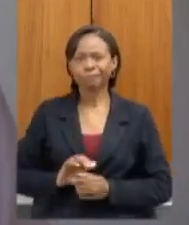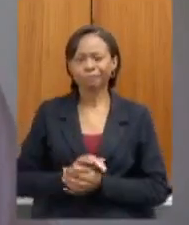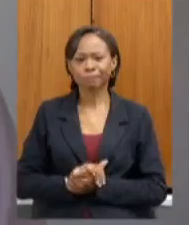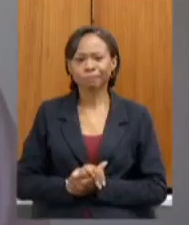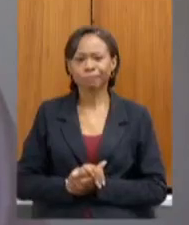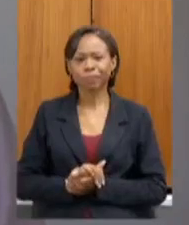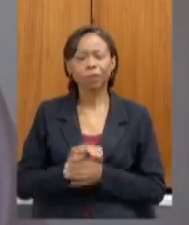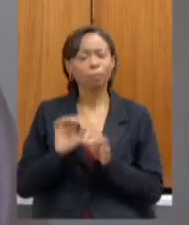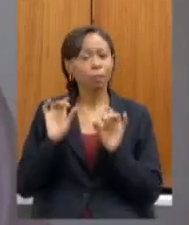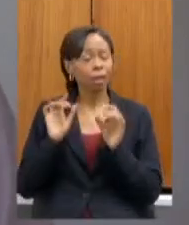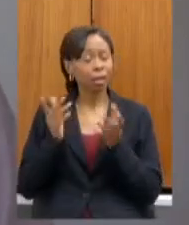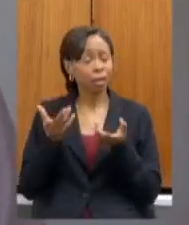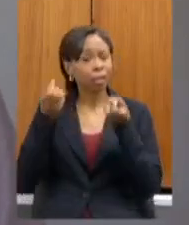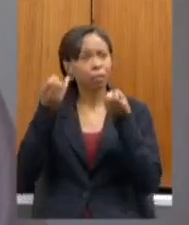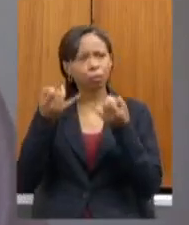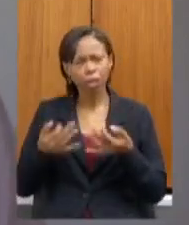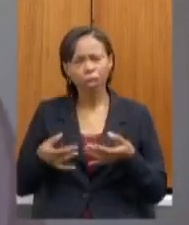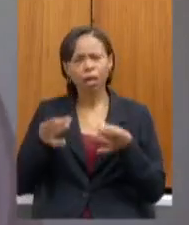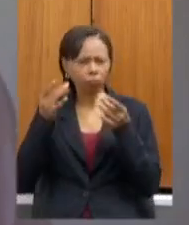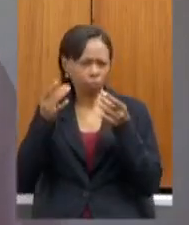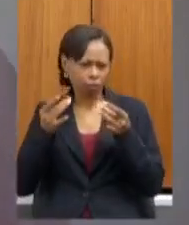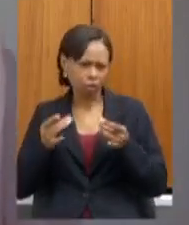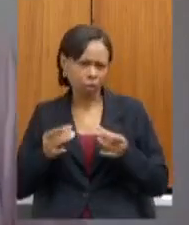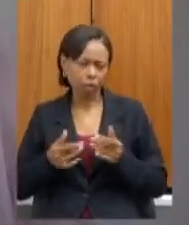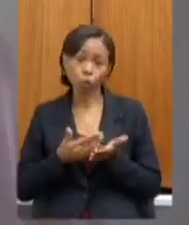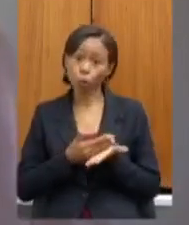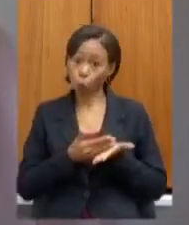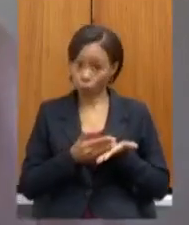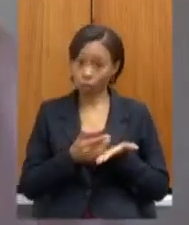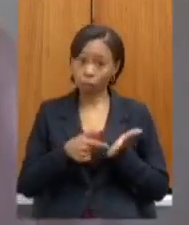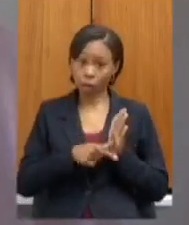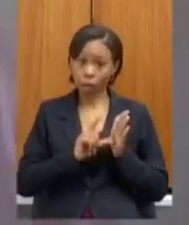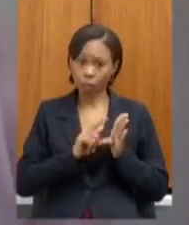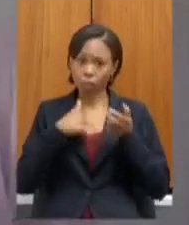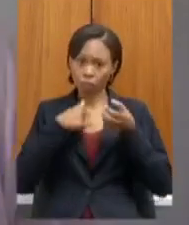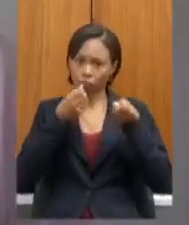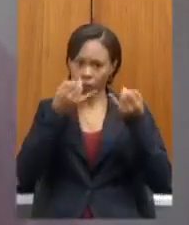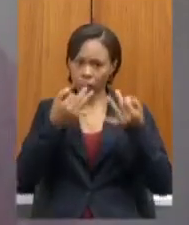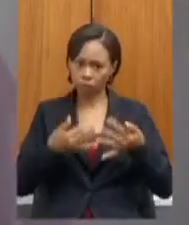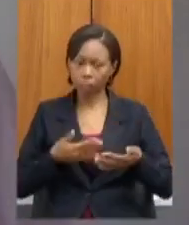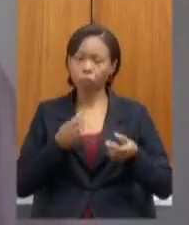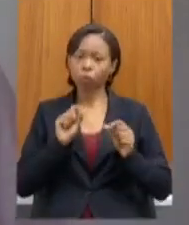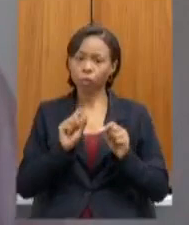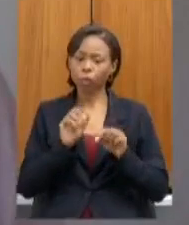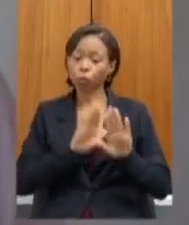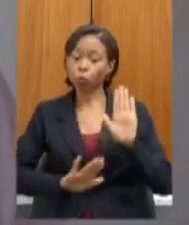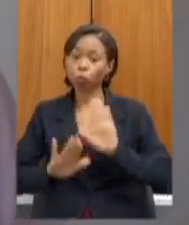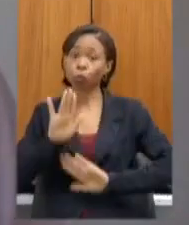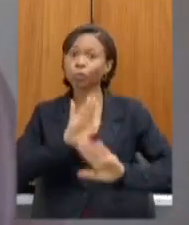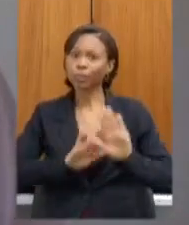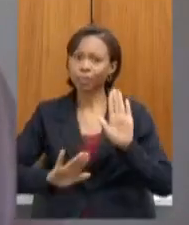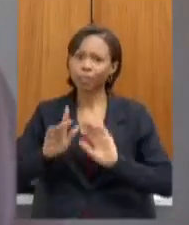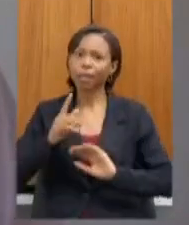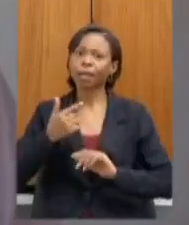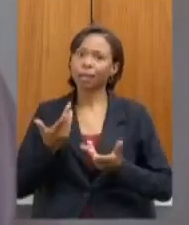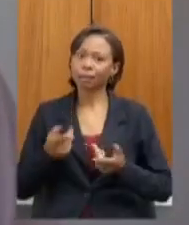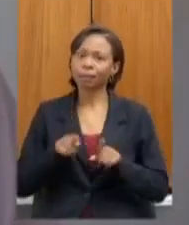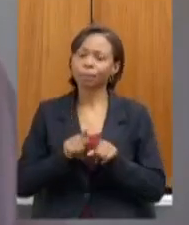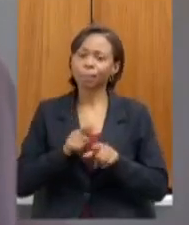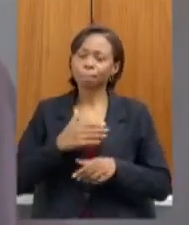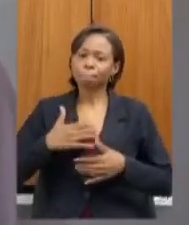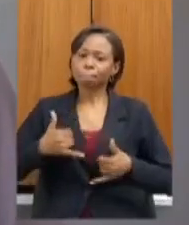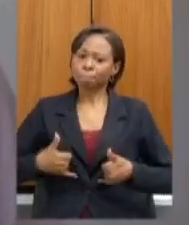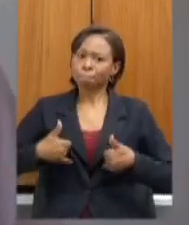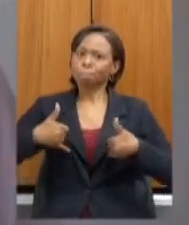para destacar dar mais detalhes do eu já falei no início da minha explanação deputado do cuidado que a gente tem o orgulho que a gente tem